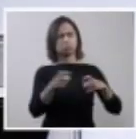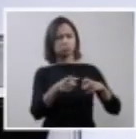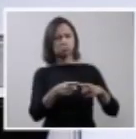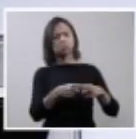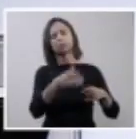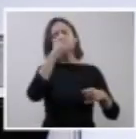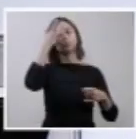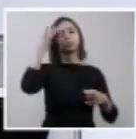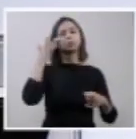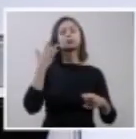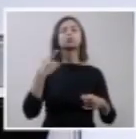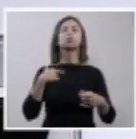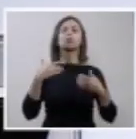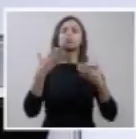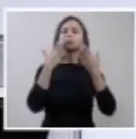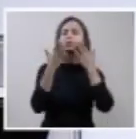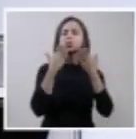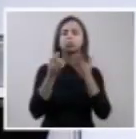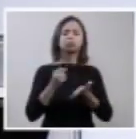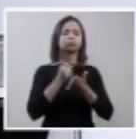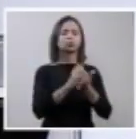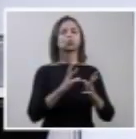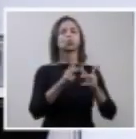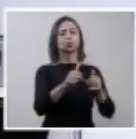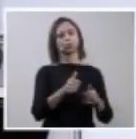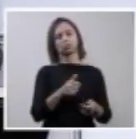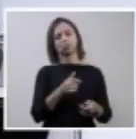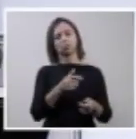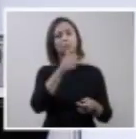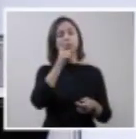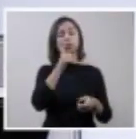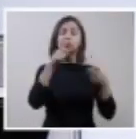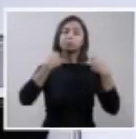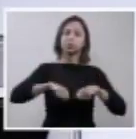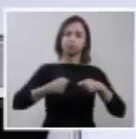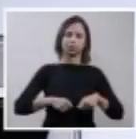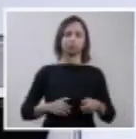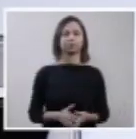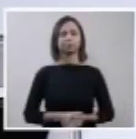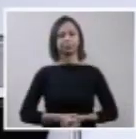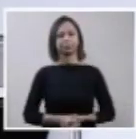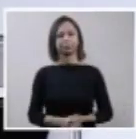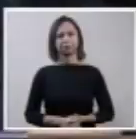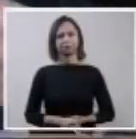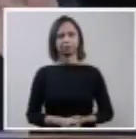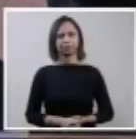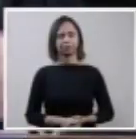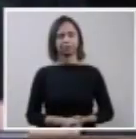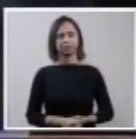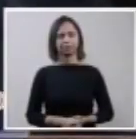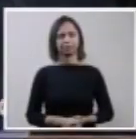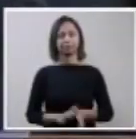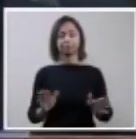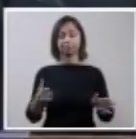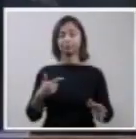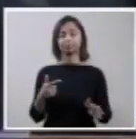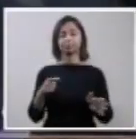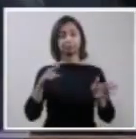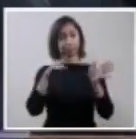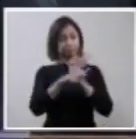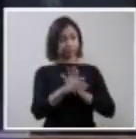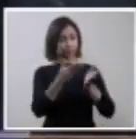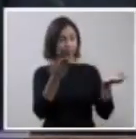humanizada e diagnóstica para todas essas situações. V. Exª, apenas para,